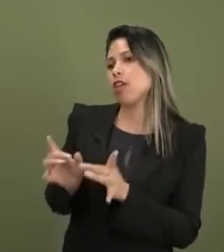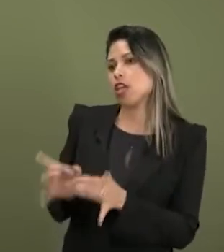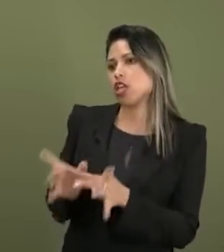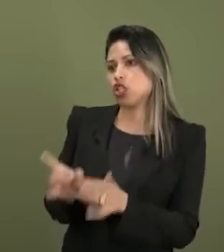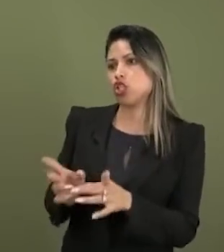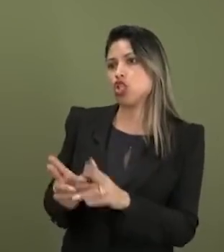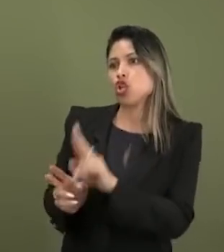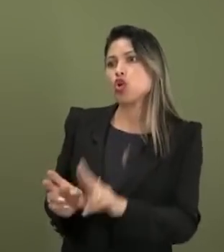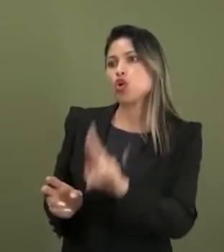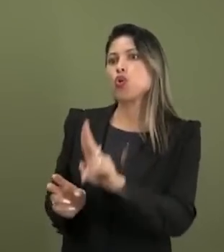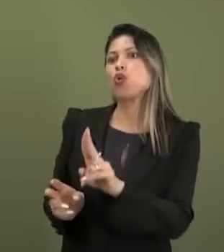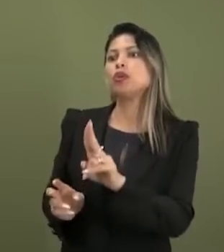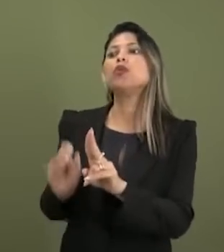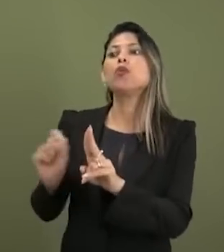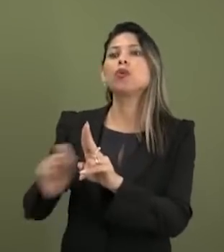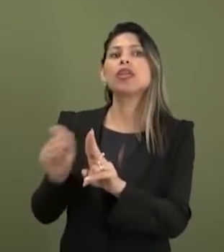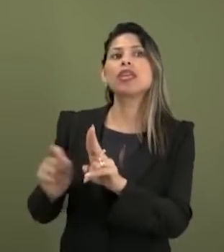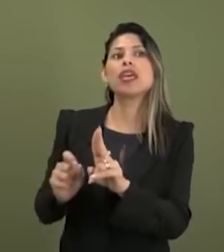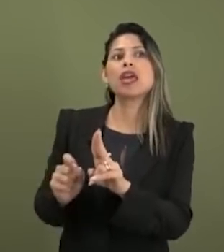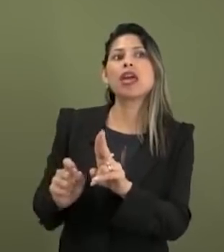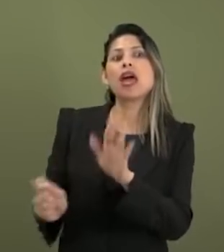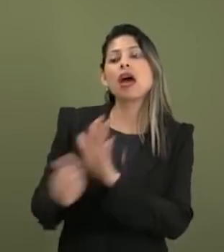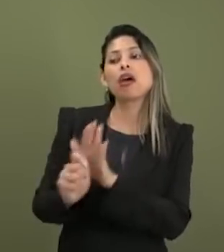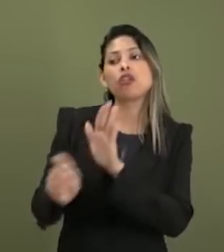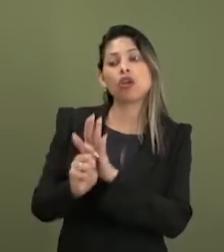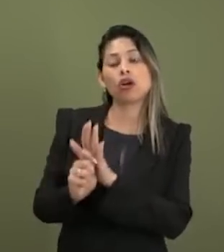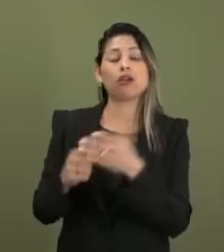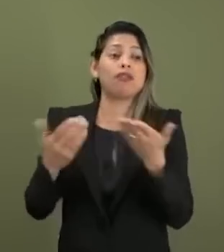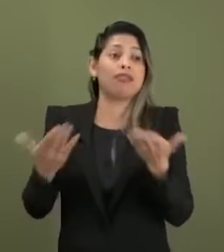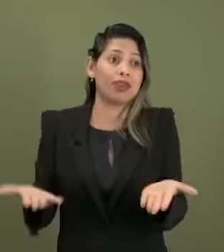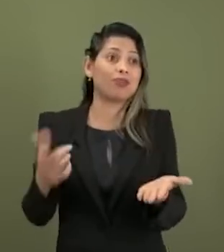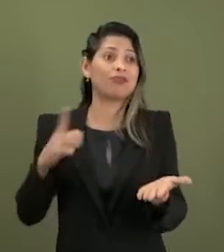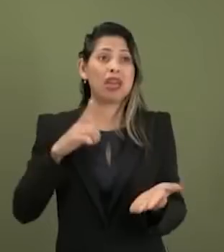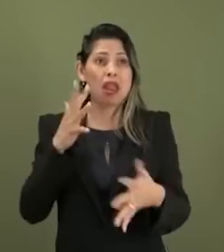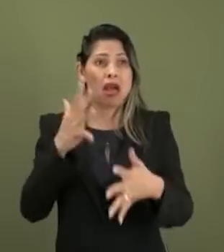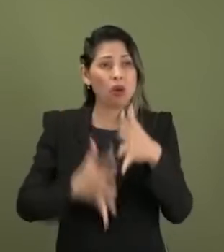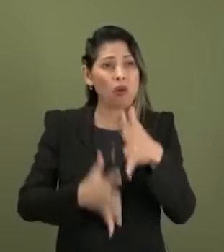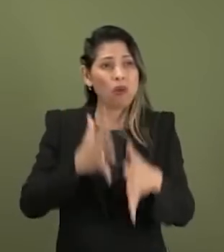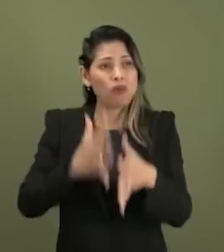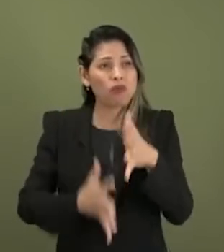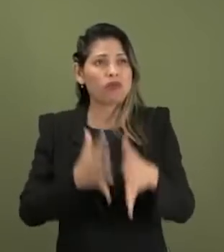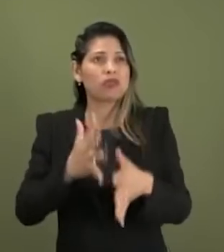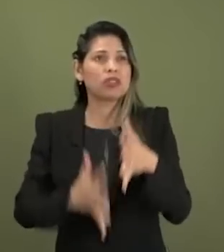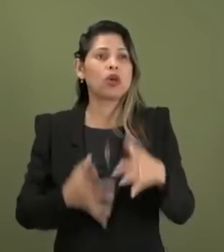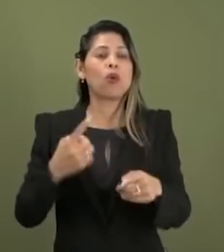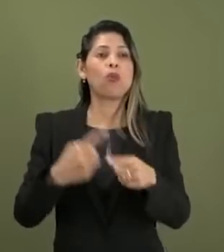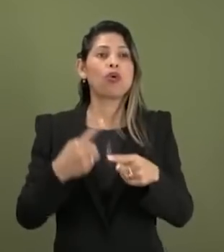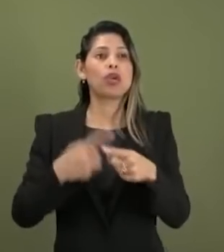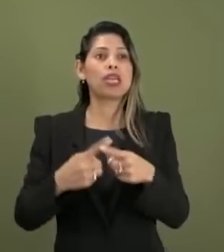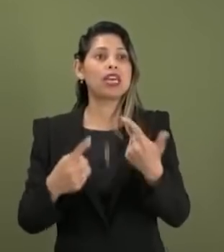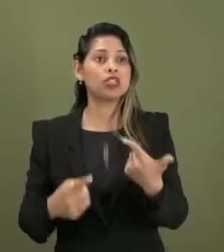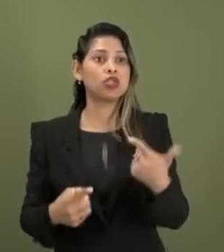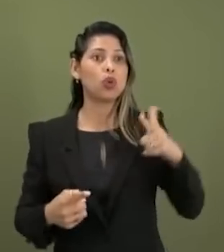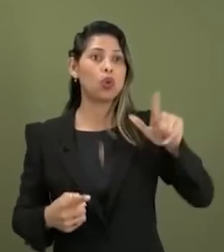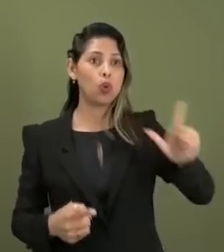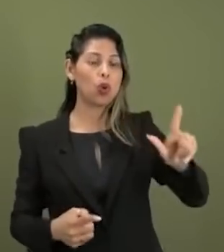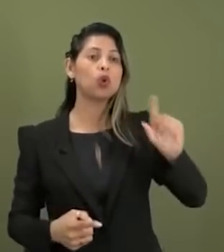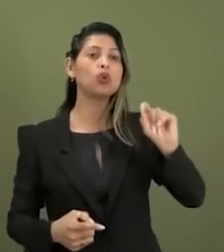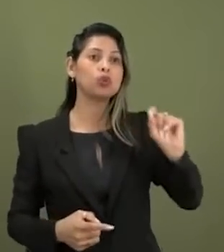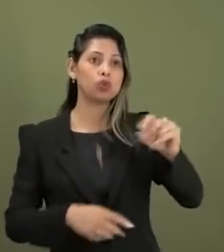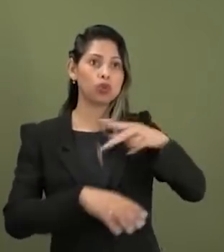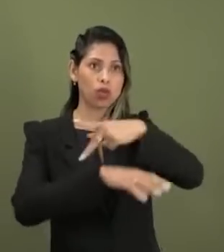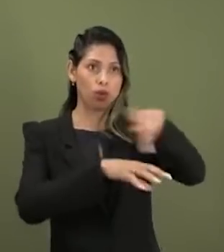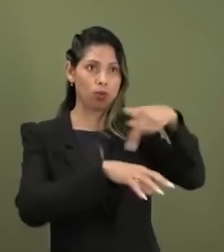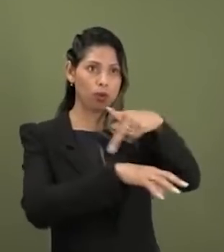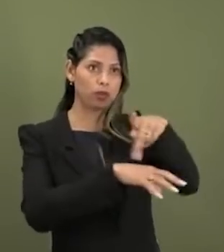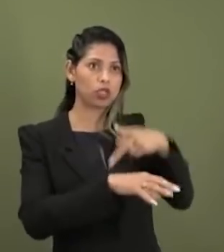E isso acaba gerando uma perplexidade enorme, porque, diferentemente de outros países que se programaram para essa